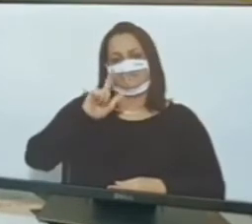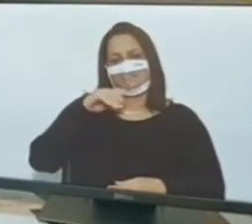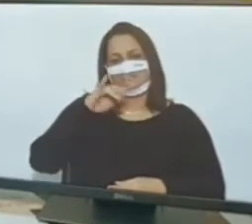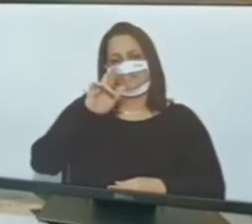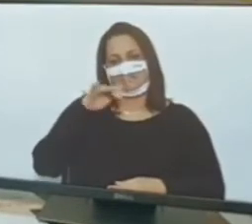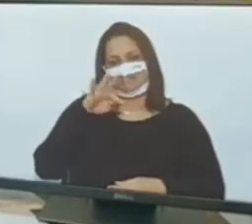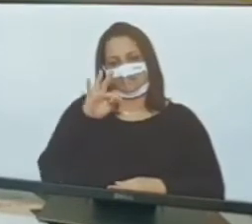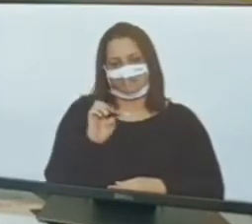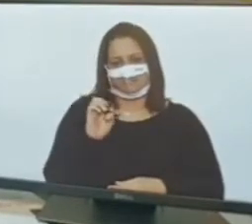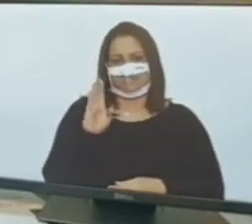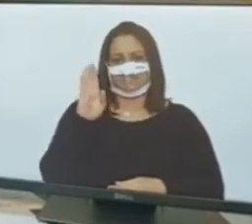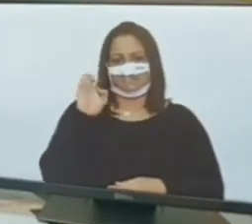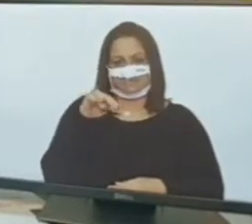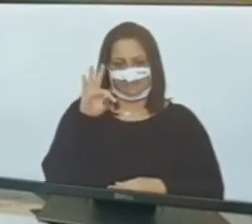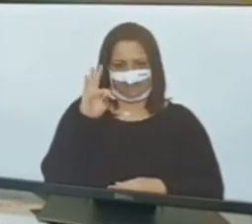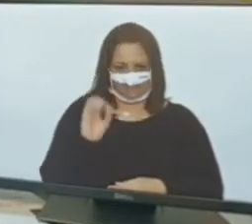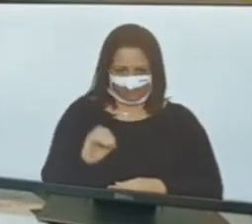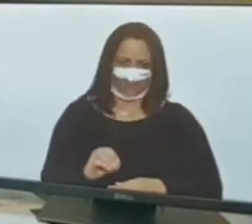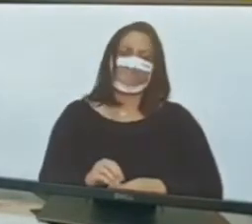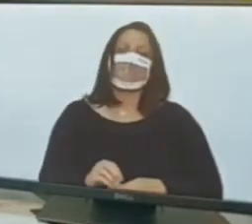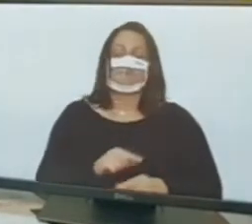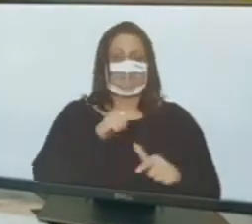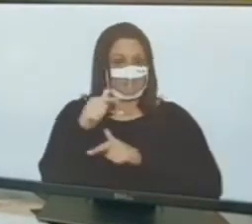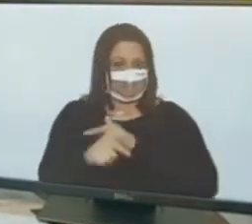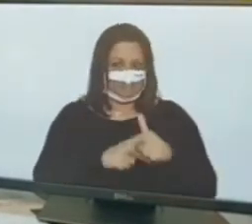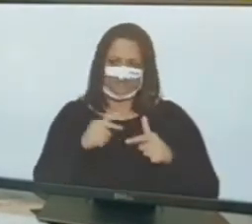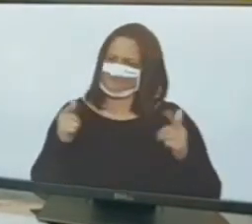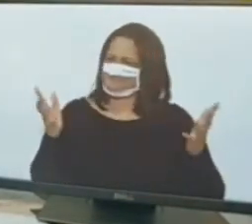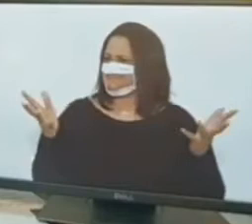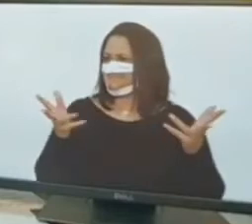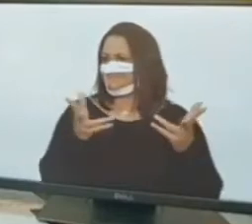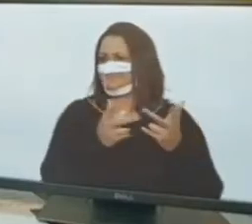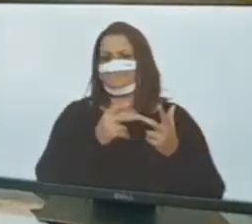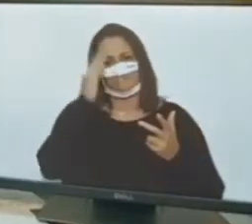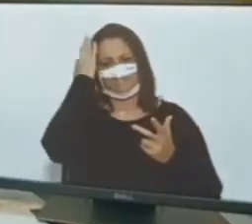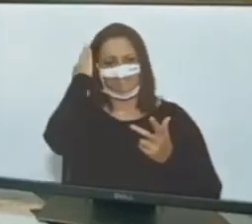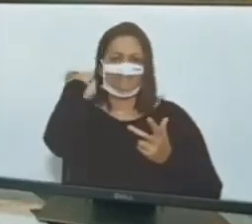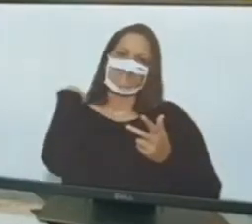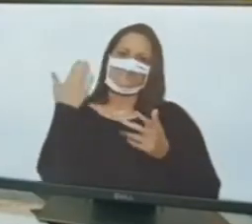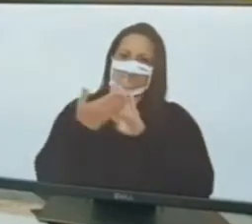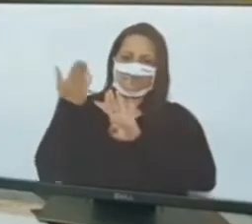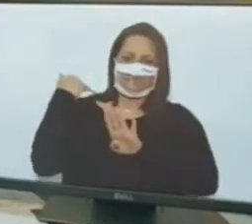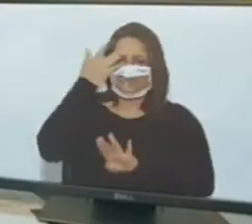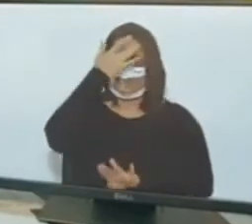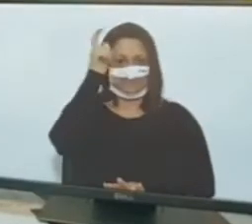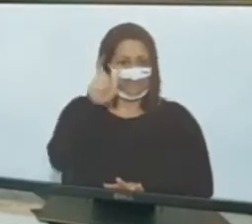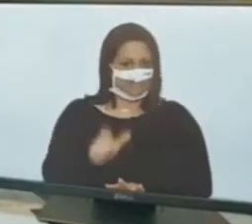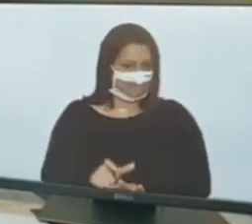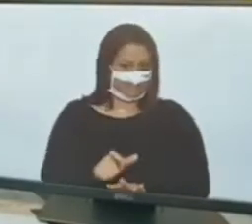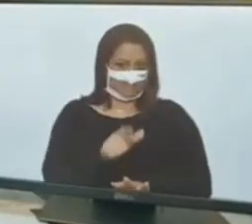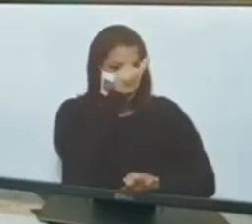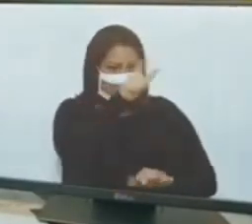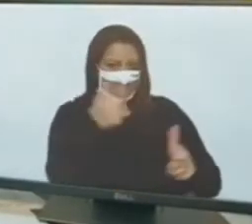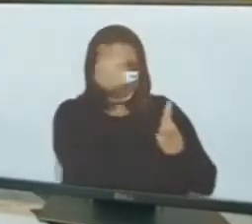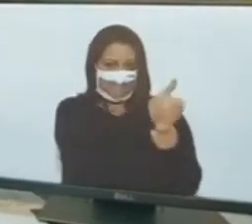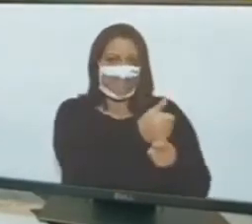Nessa área tão importante, né? Que no passado, pessoas não muito habilitadas ocupavam essa